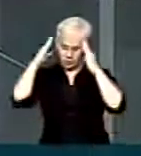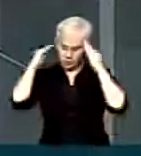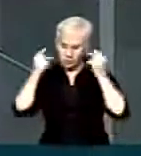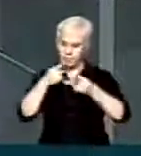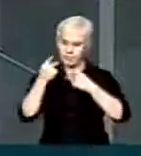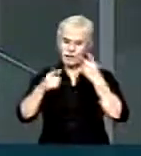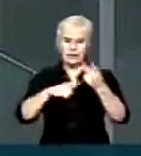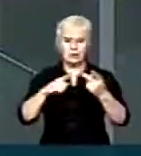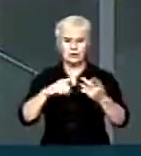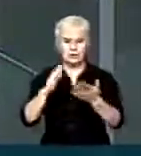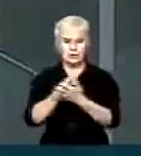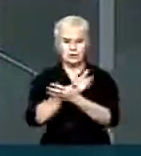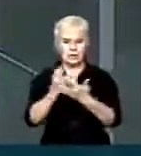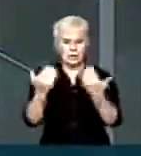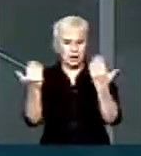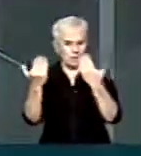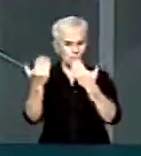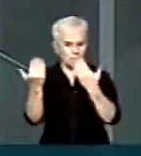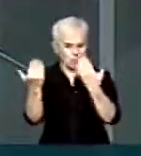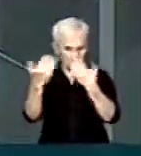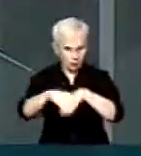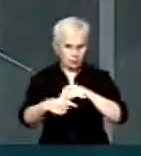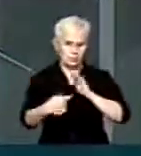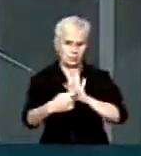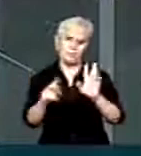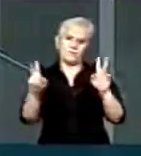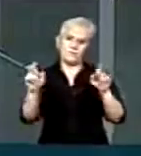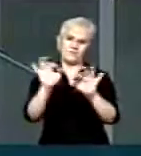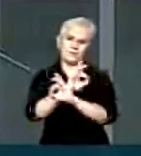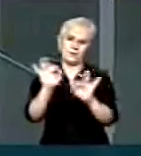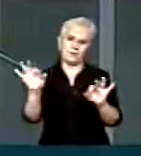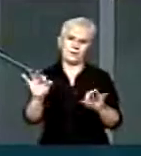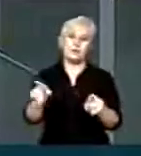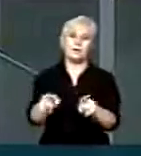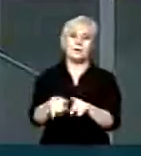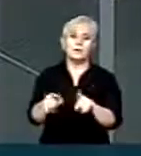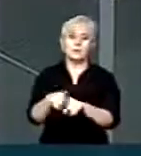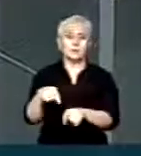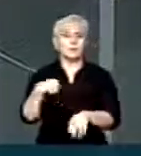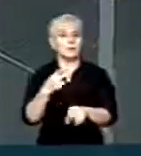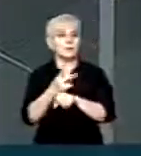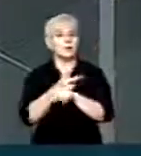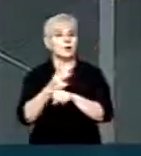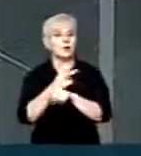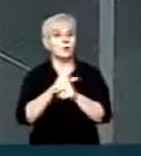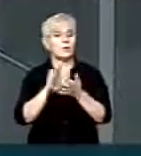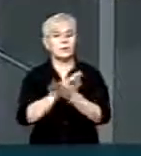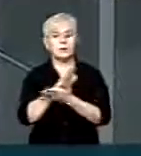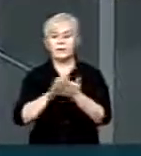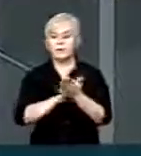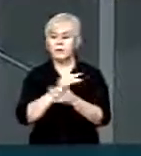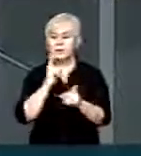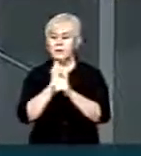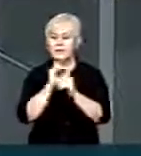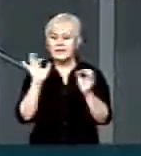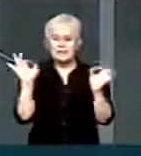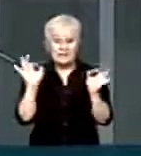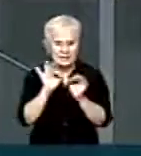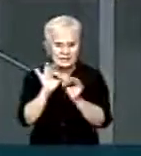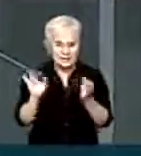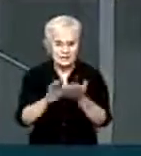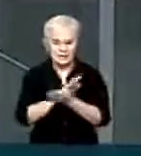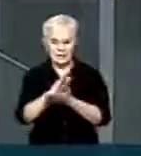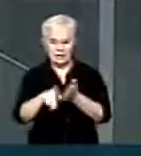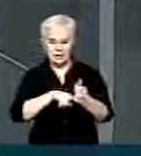tem algo de concreto sobre esta matéria Segundo Que nós não encontramos nada Nenhum fato concreto Na